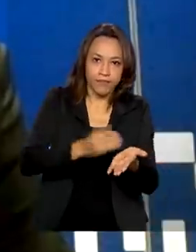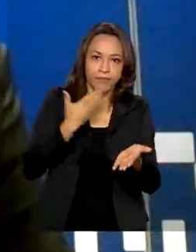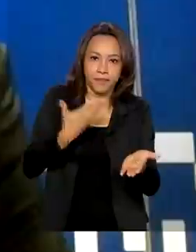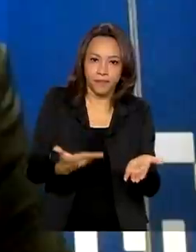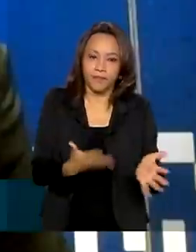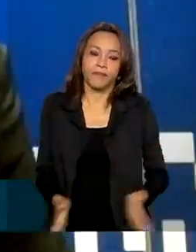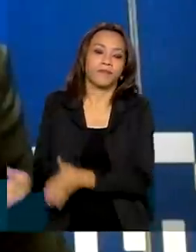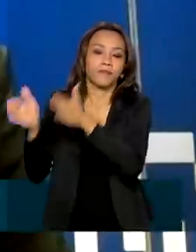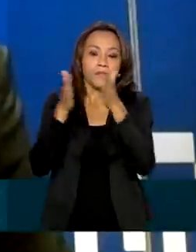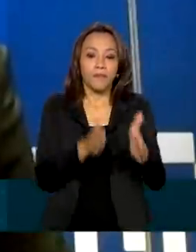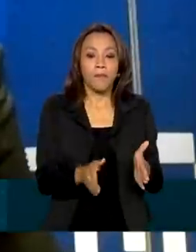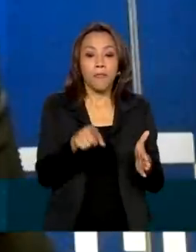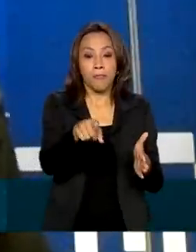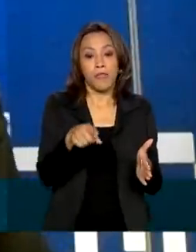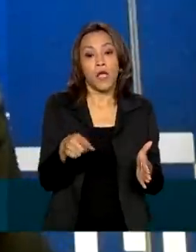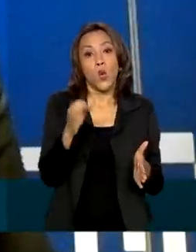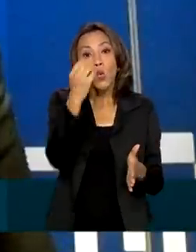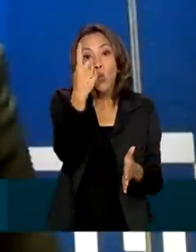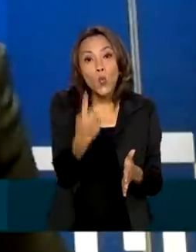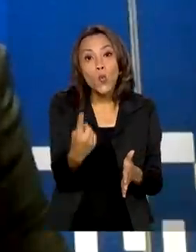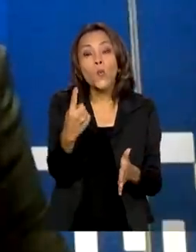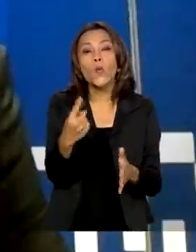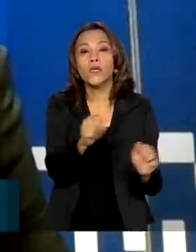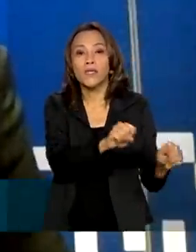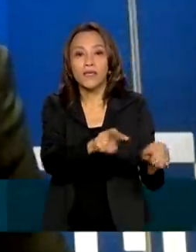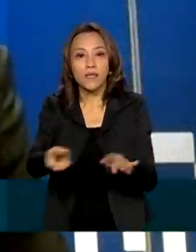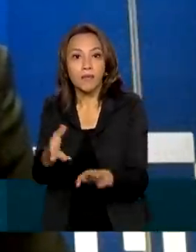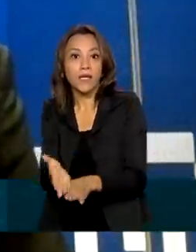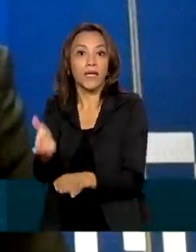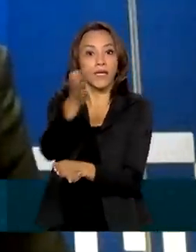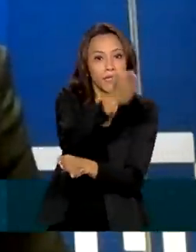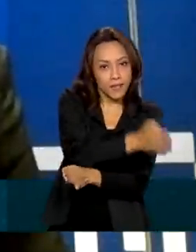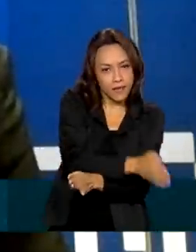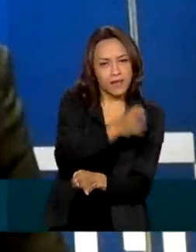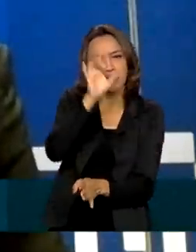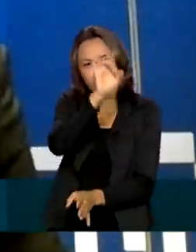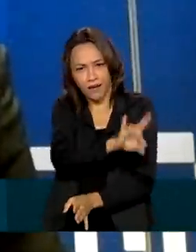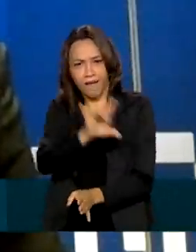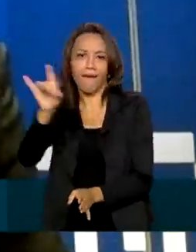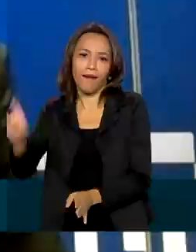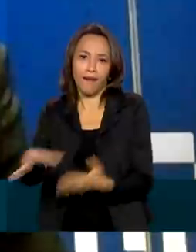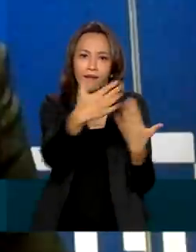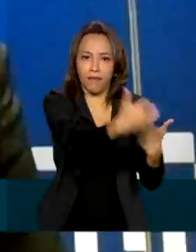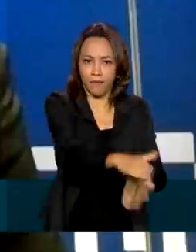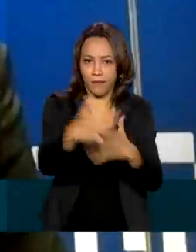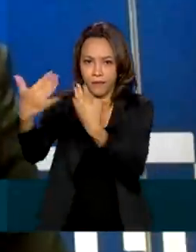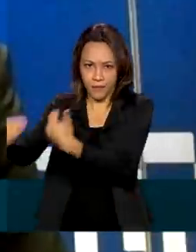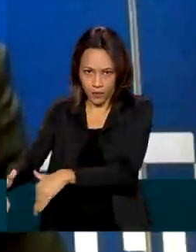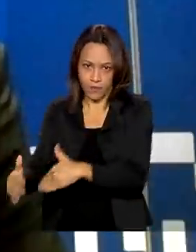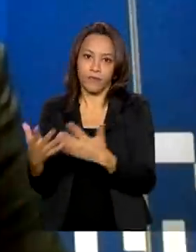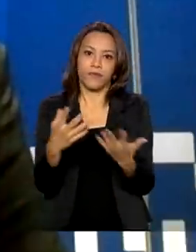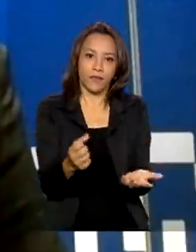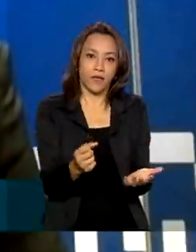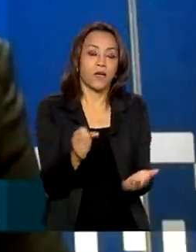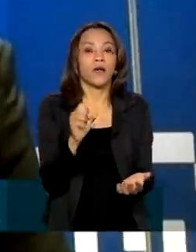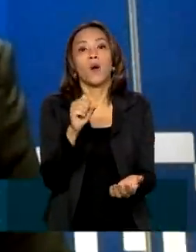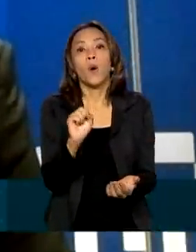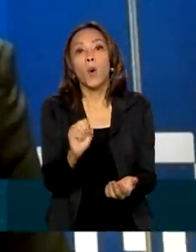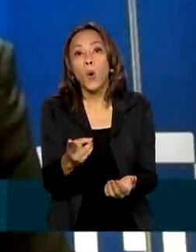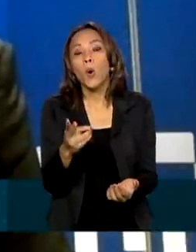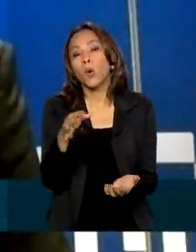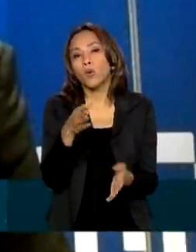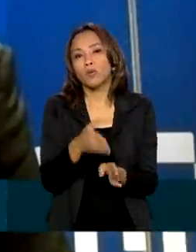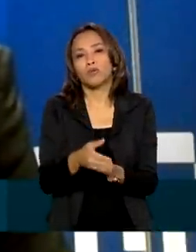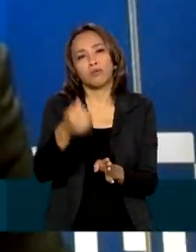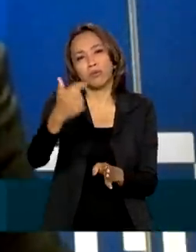Ele poderá, uma semana antes da realização da prova, de cada prova, uma semana antes do primeiro domingo de prova ou na semana anterior ao